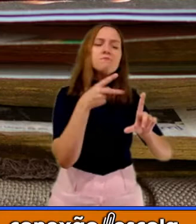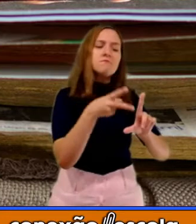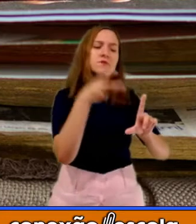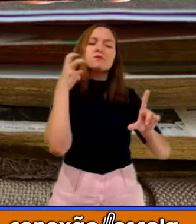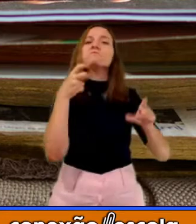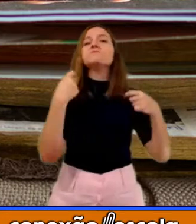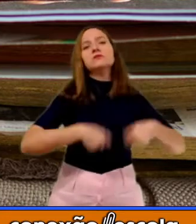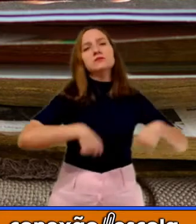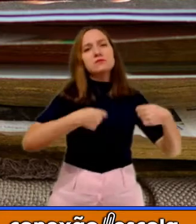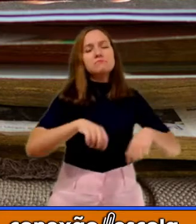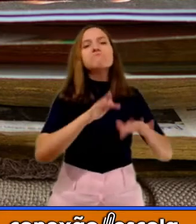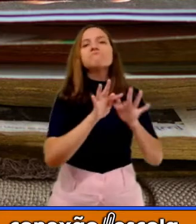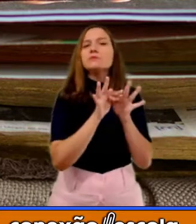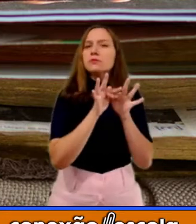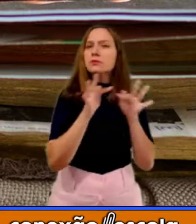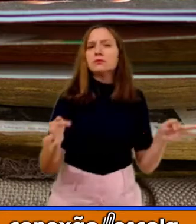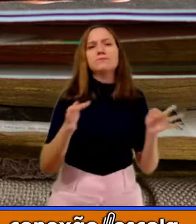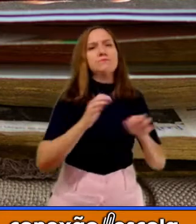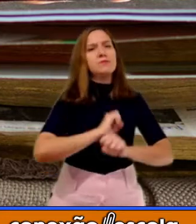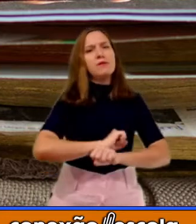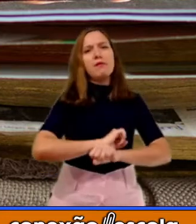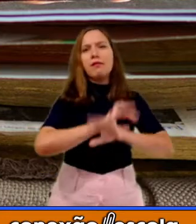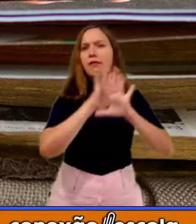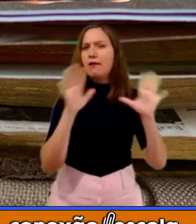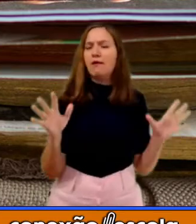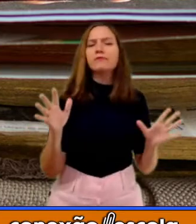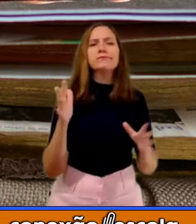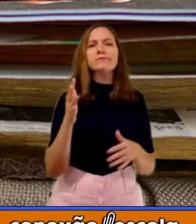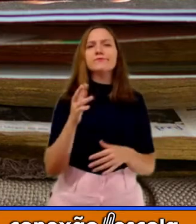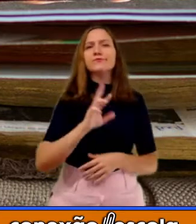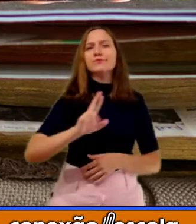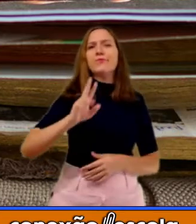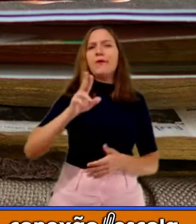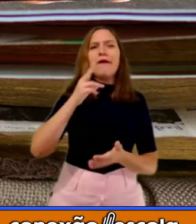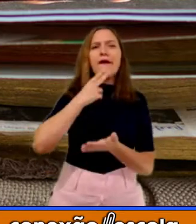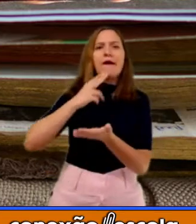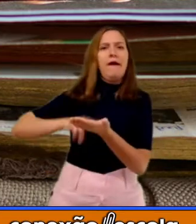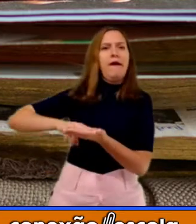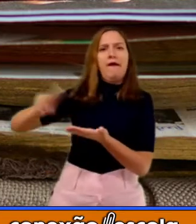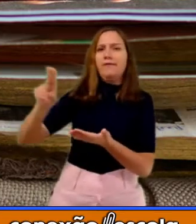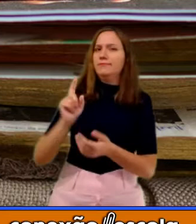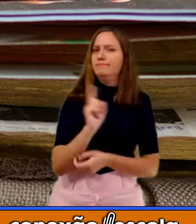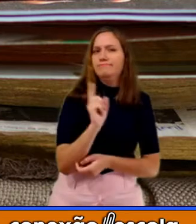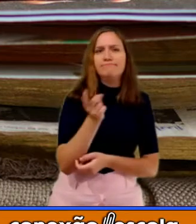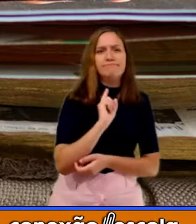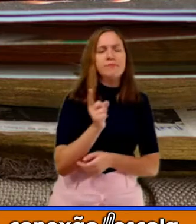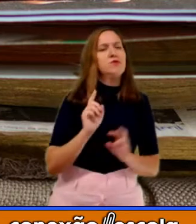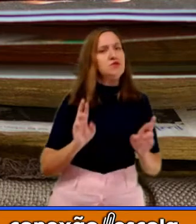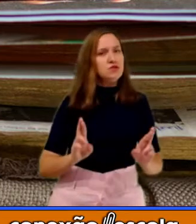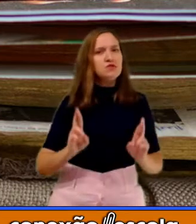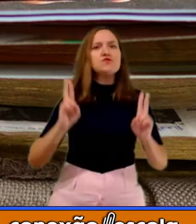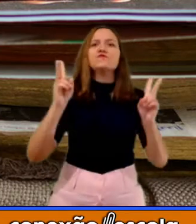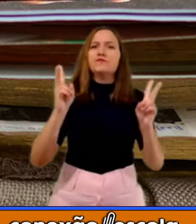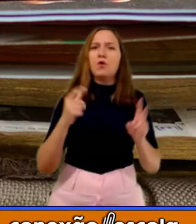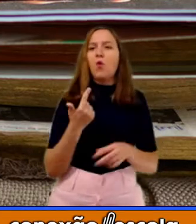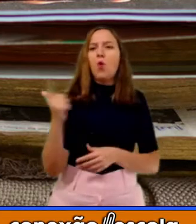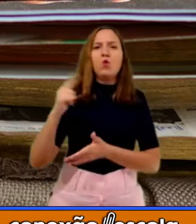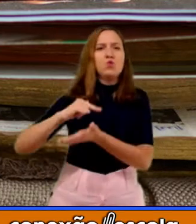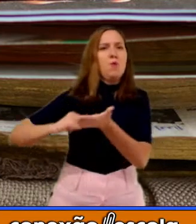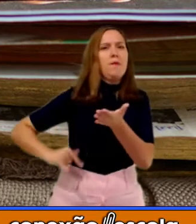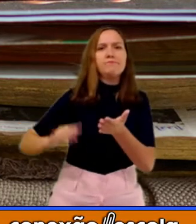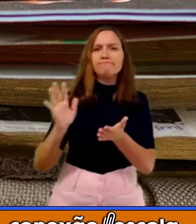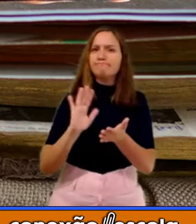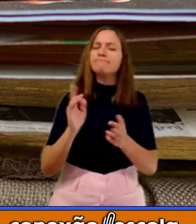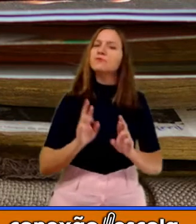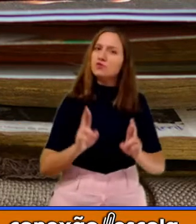ele tem que ser simples. Ele não tem que vir como se fosse uma carta, como se fosse, às vezes, um outro documento.